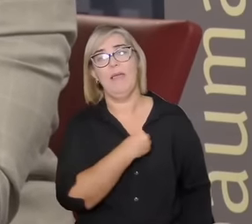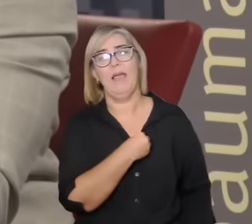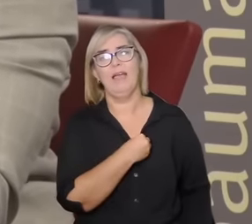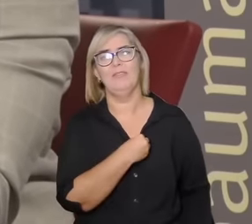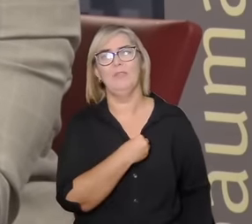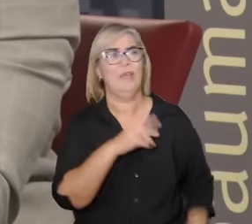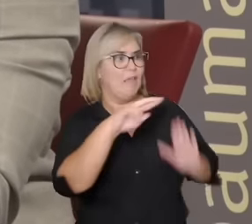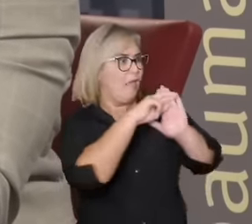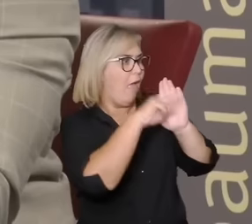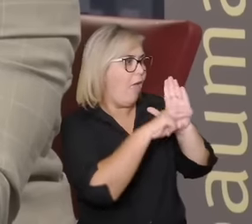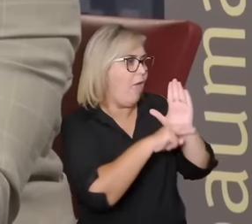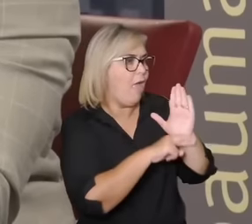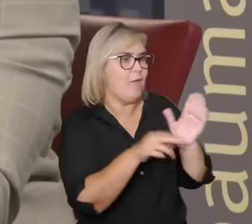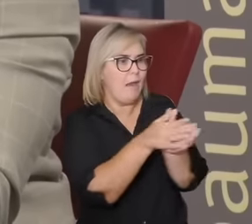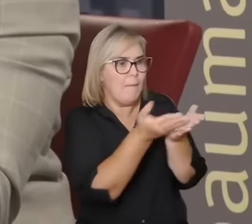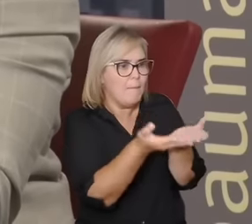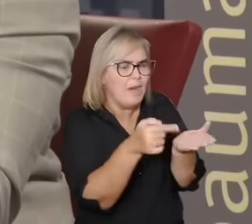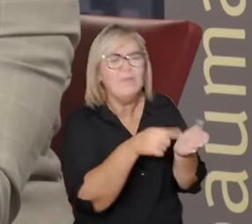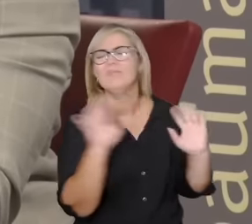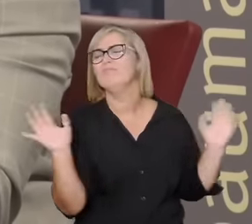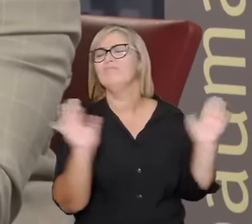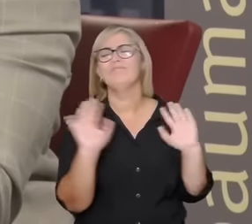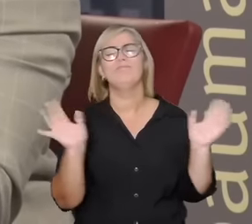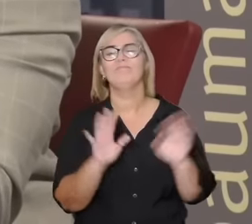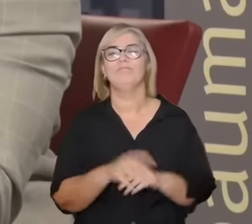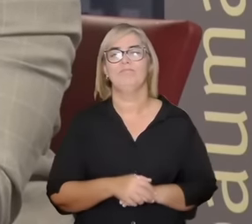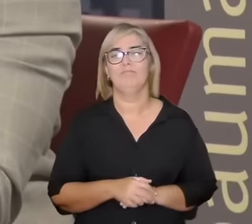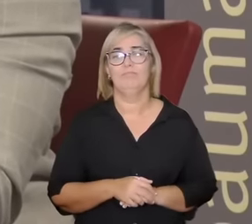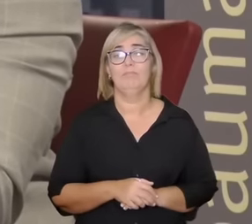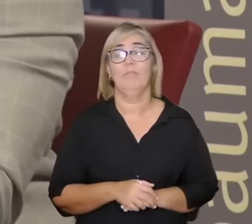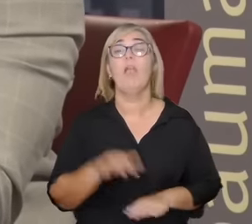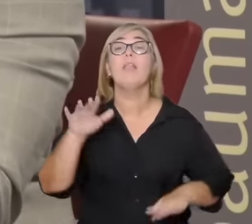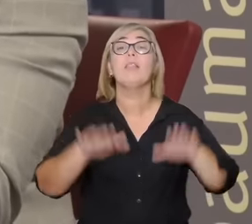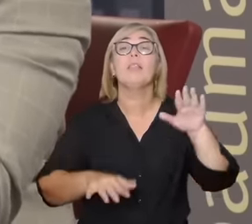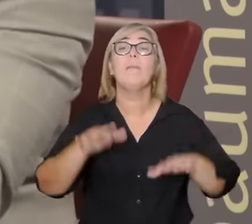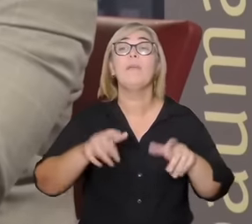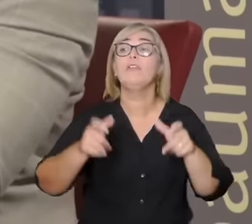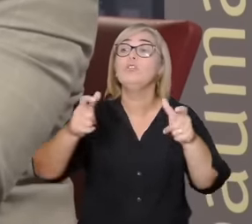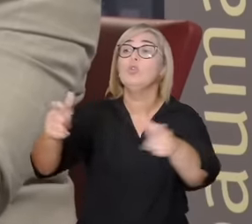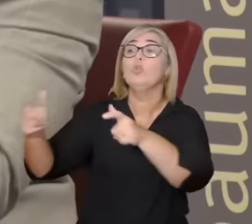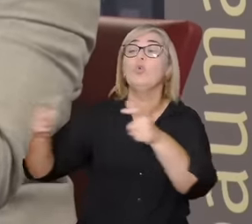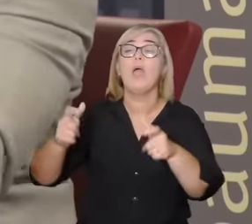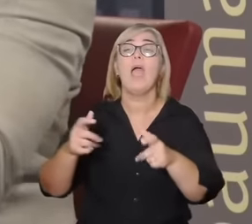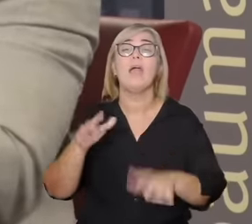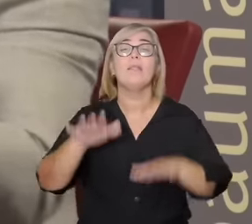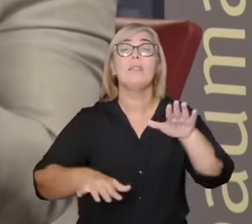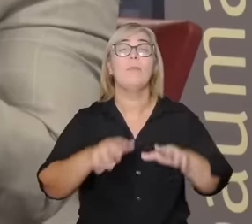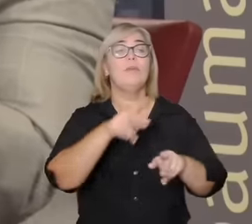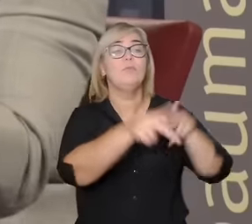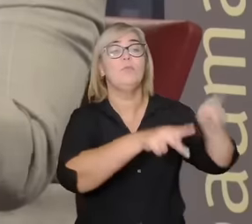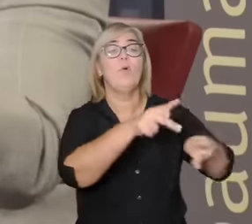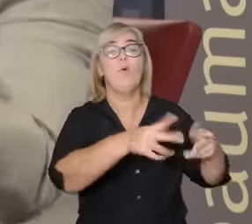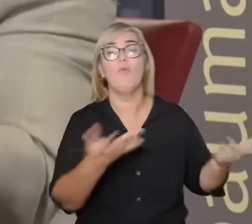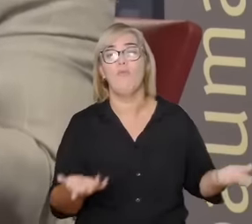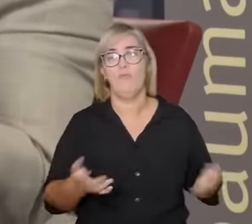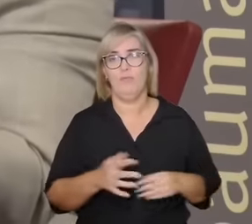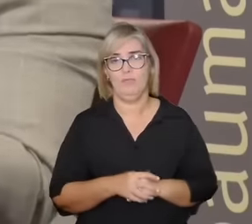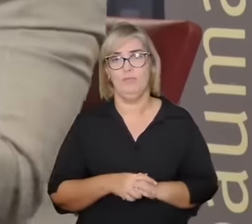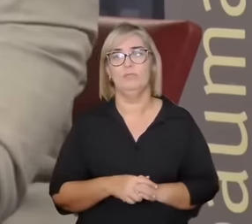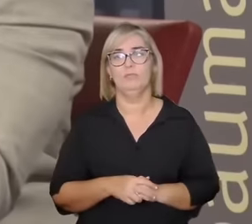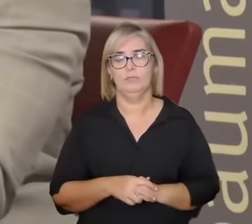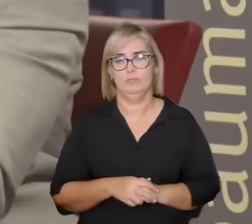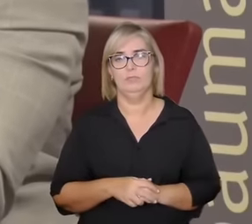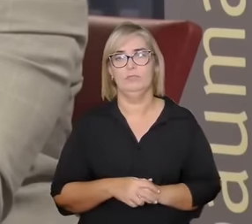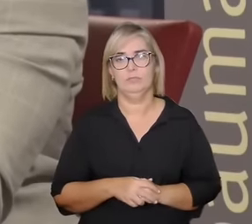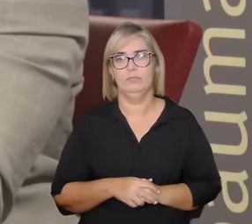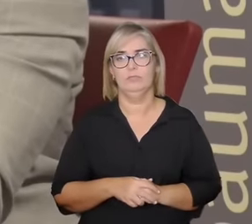-etronormatividade nas relações tem algo ali que quase uma leitura biologizante do